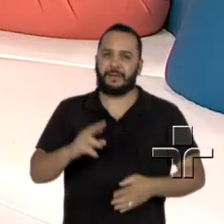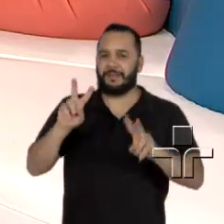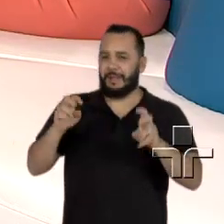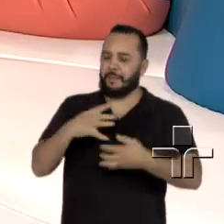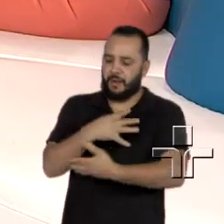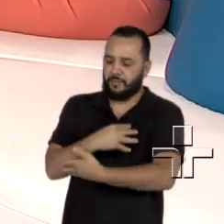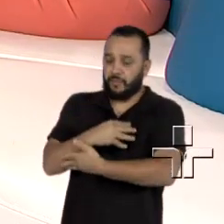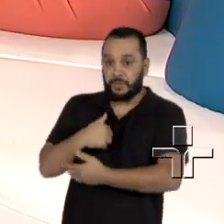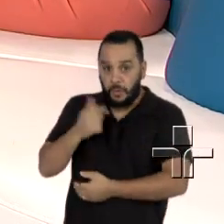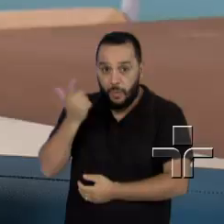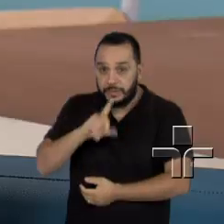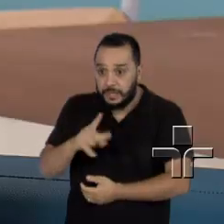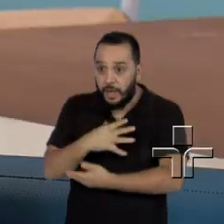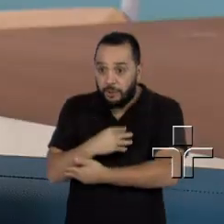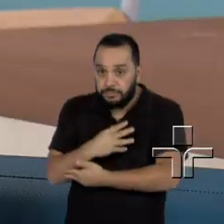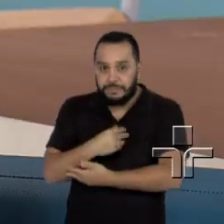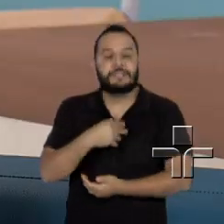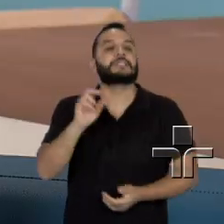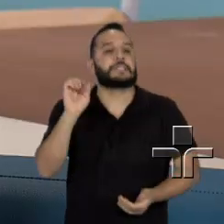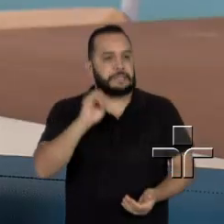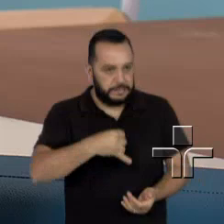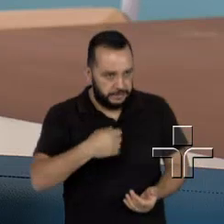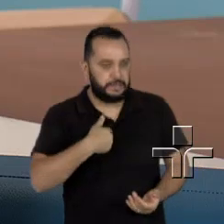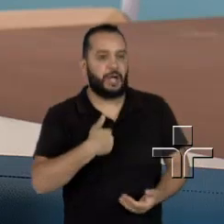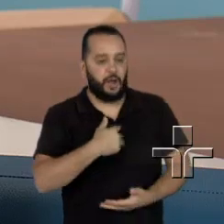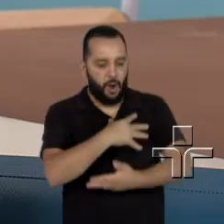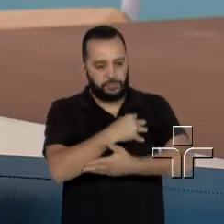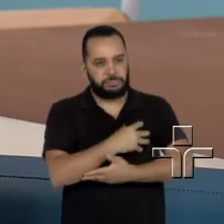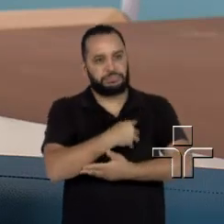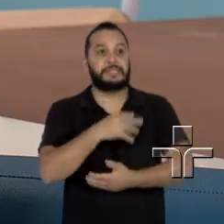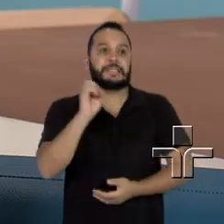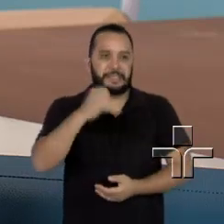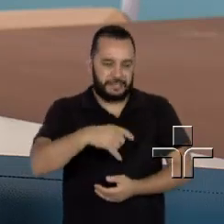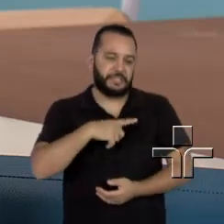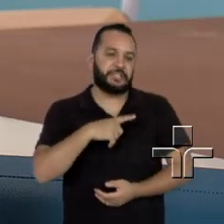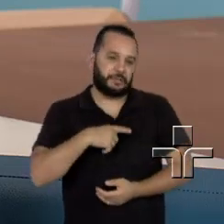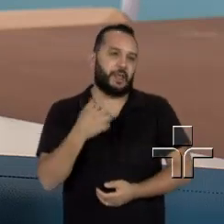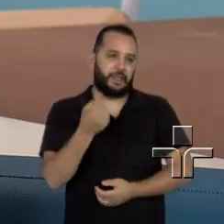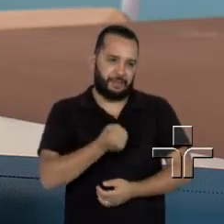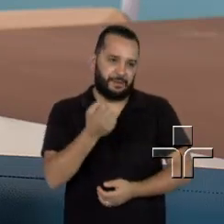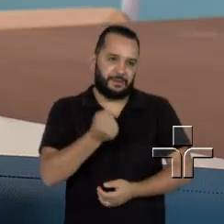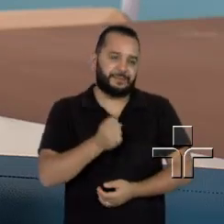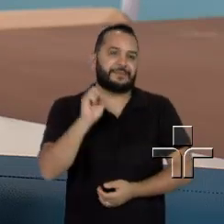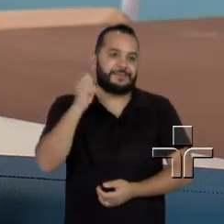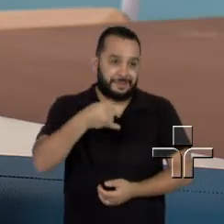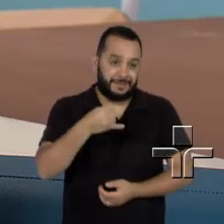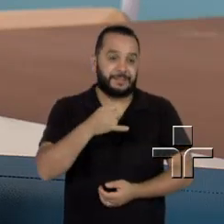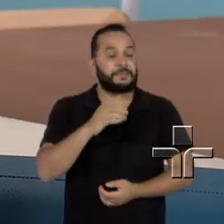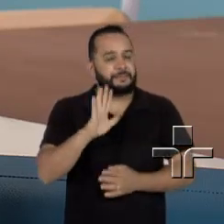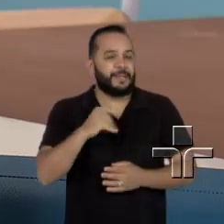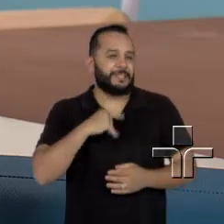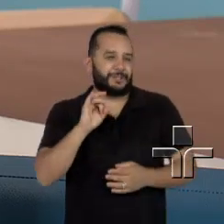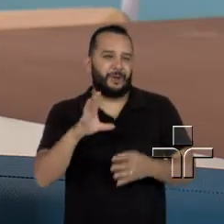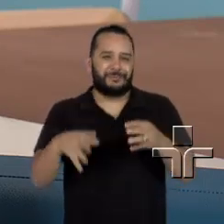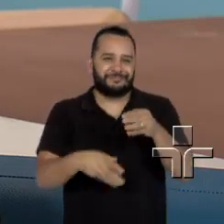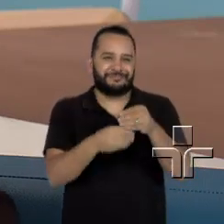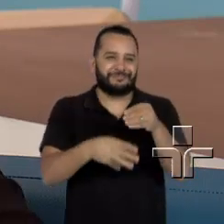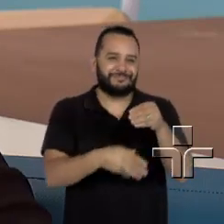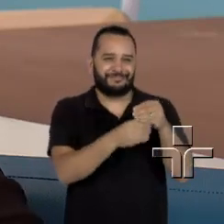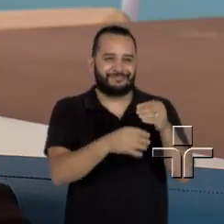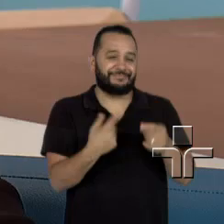Você conseguiu amamentar, Rosana? Consegui, sim, graças a Deus. Eu tinha leite. Só que a gente foi em complemento, né? Porque